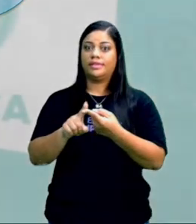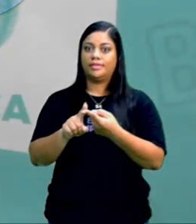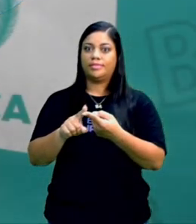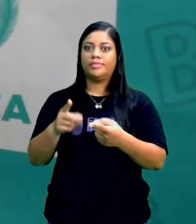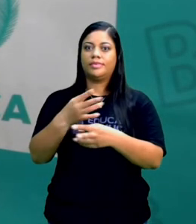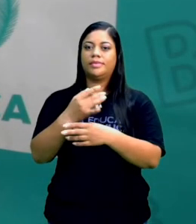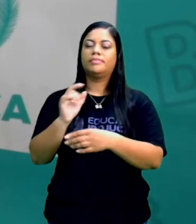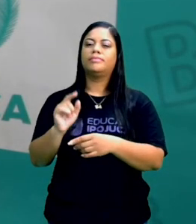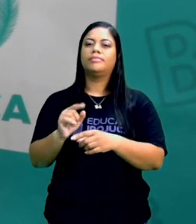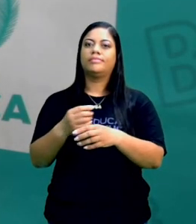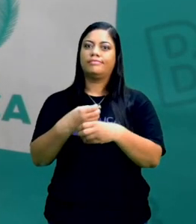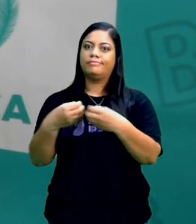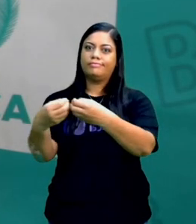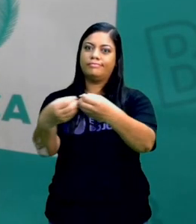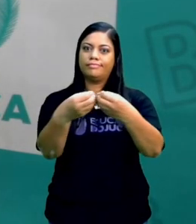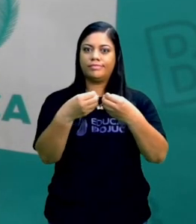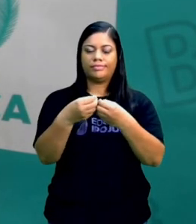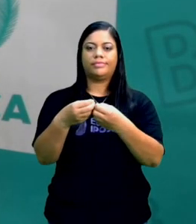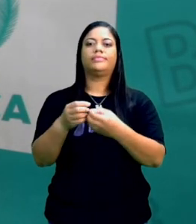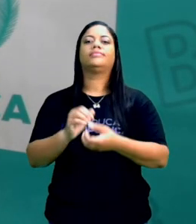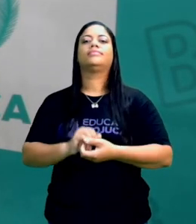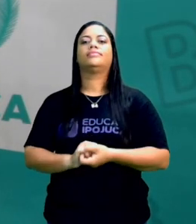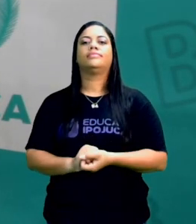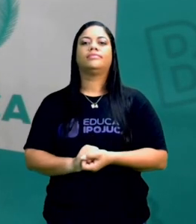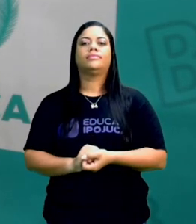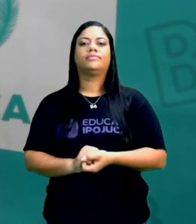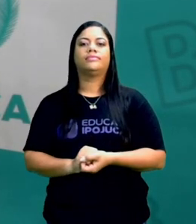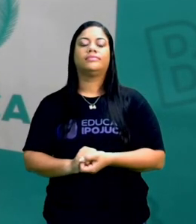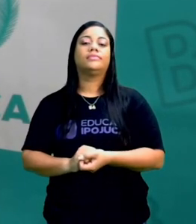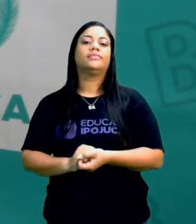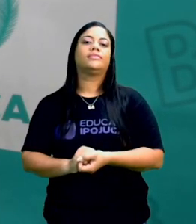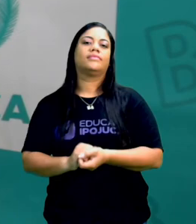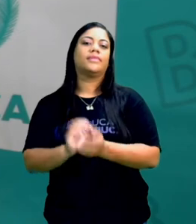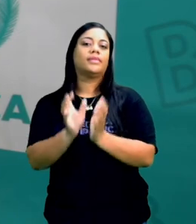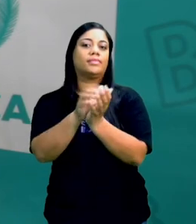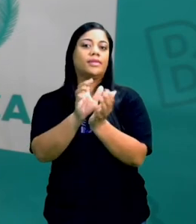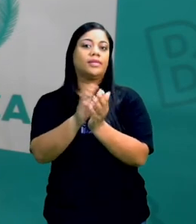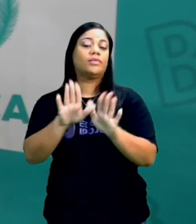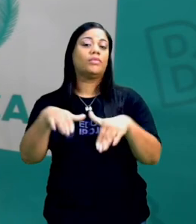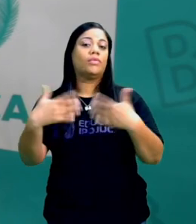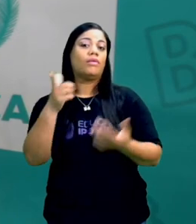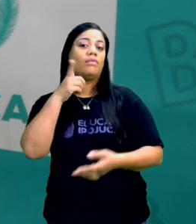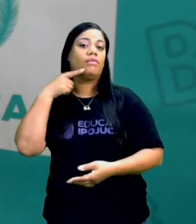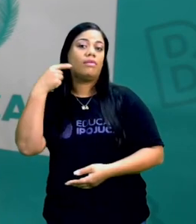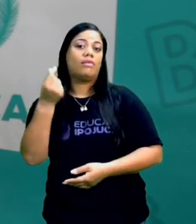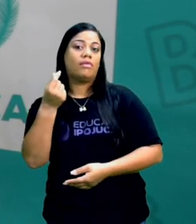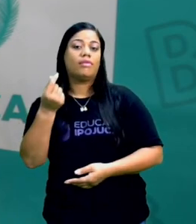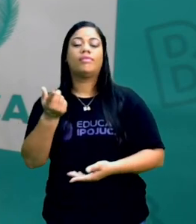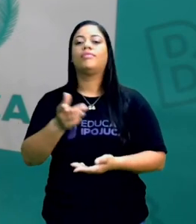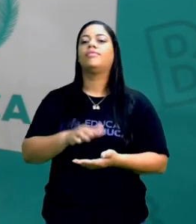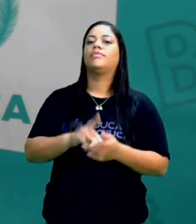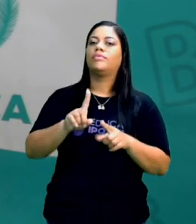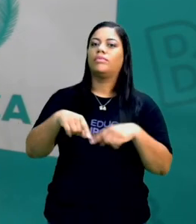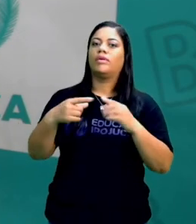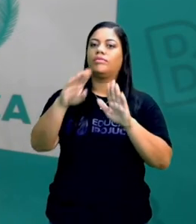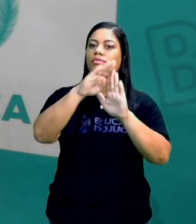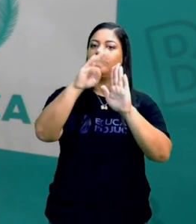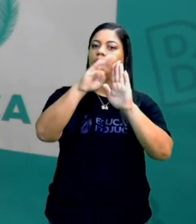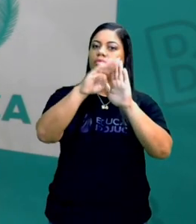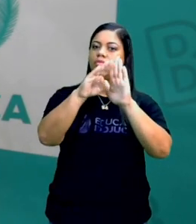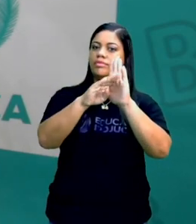Você vai fazer o seguinte. Pernambuco. Qual a capital de Pernambuco? Alagoas. Aí, Maceió vai colocando